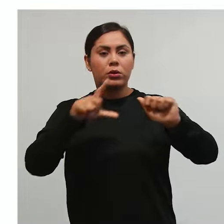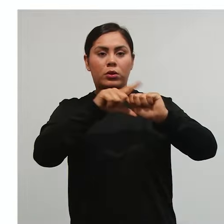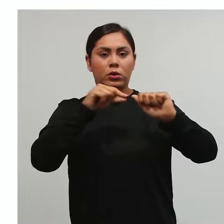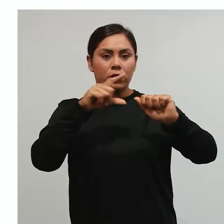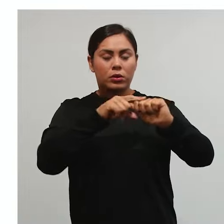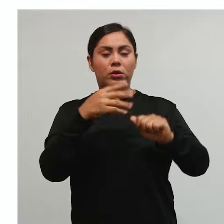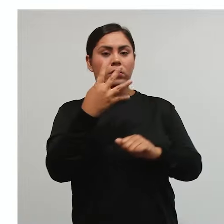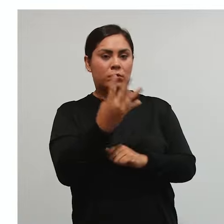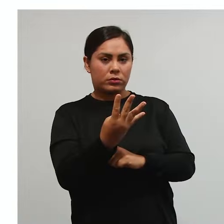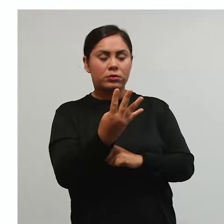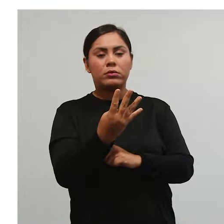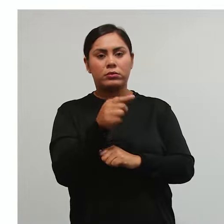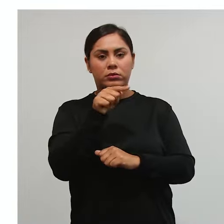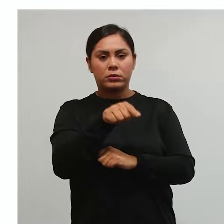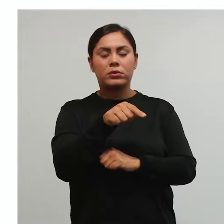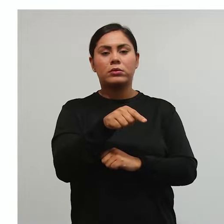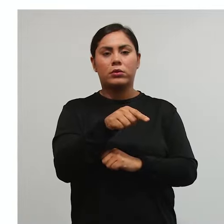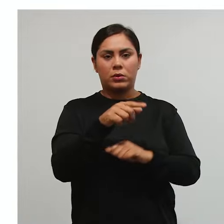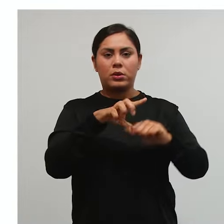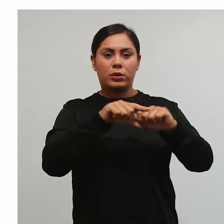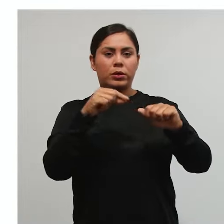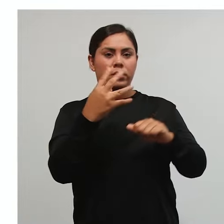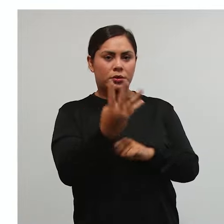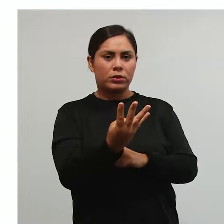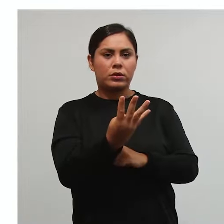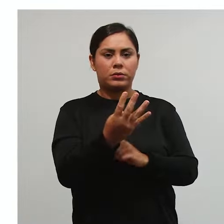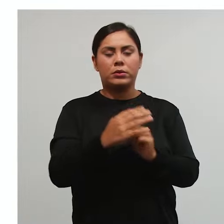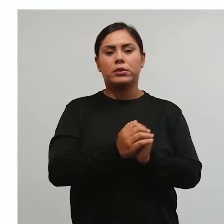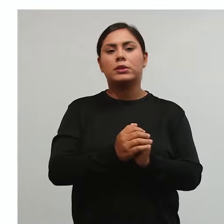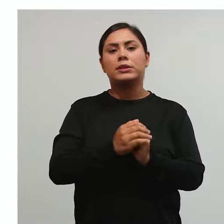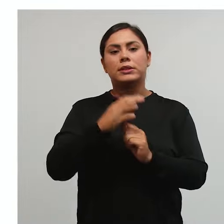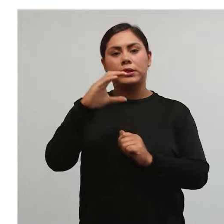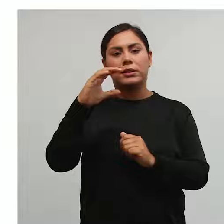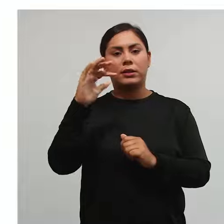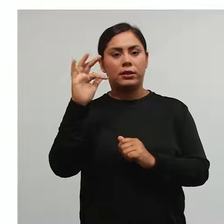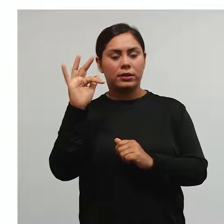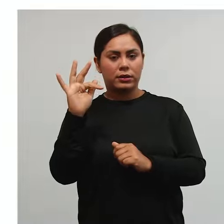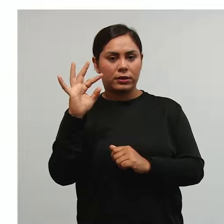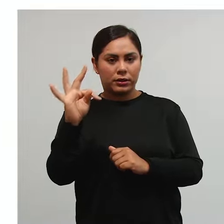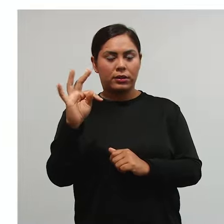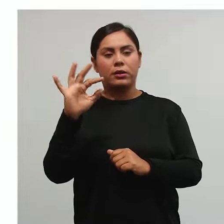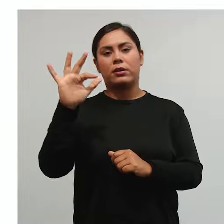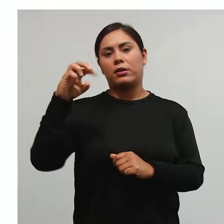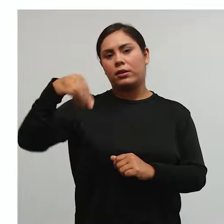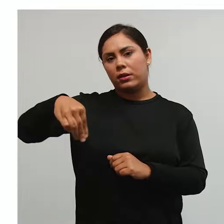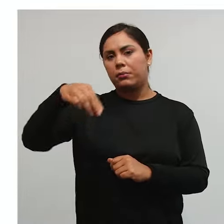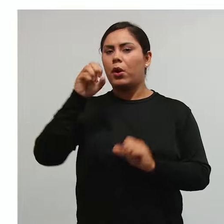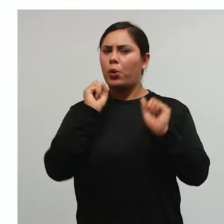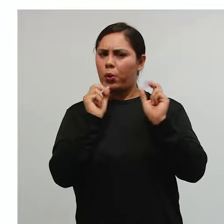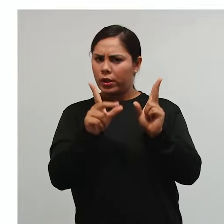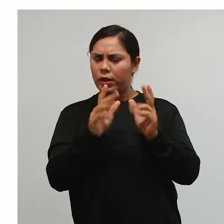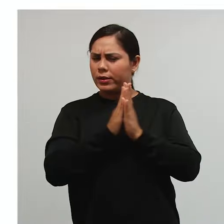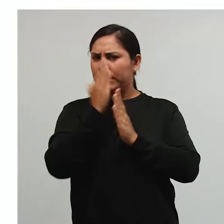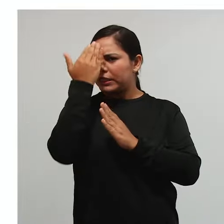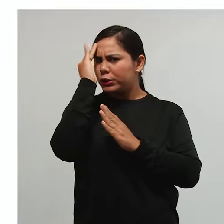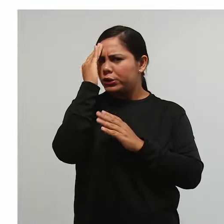4º, é a literalidade do artigo 4º do CTN, tá? Tá bom, entendi.